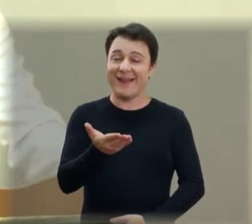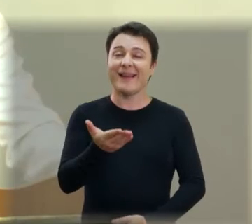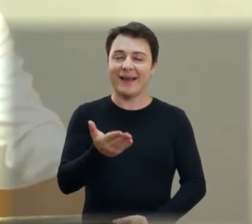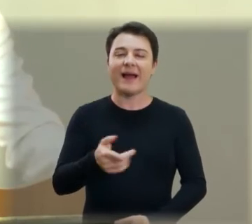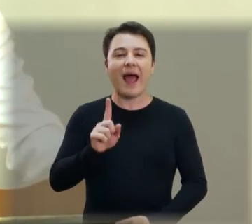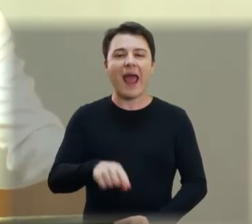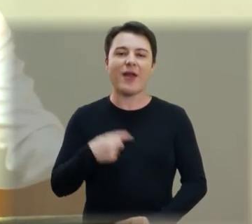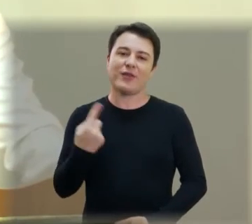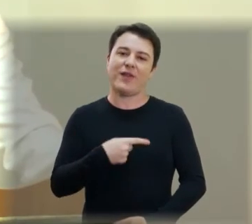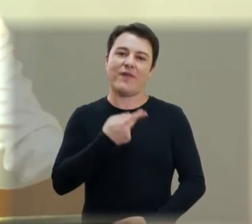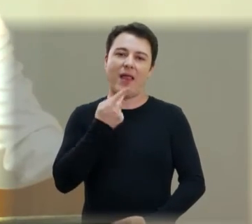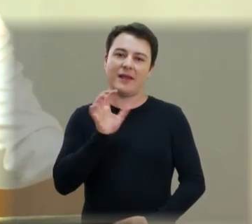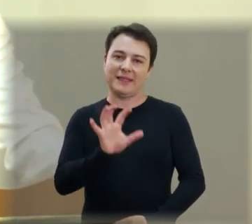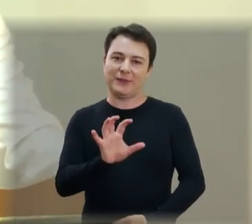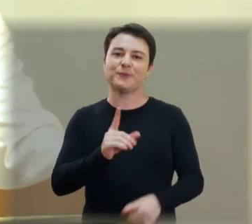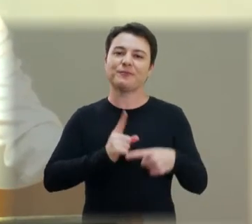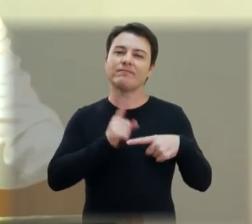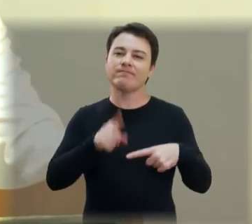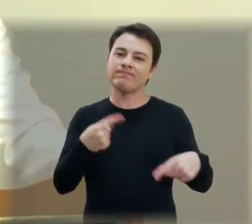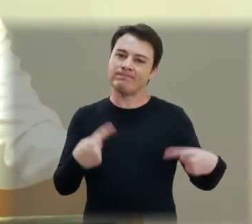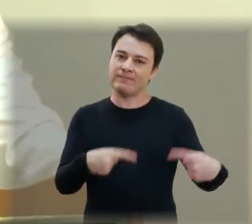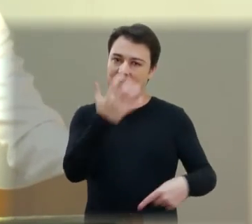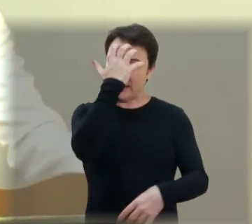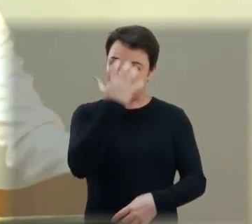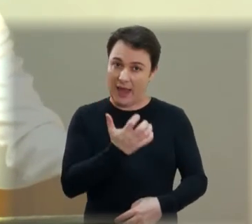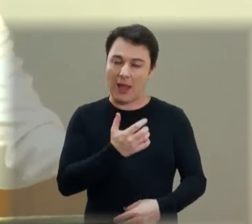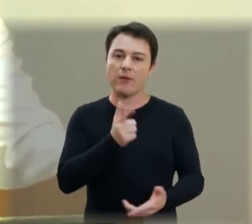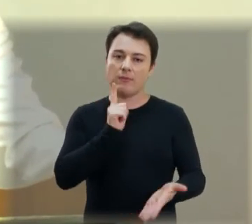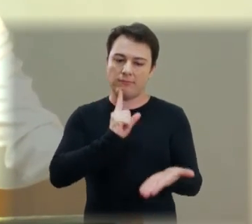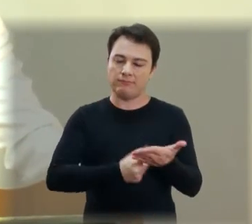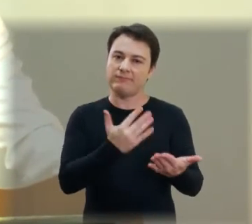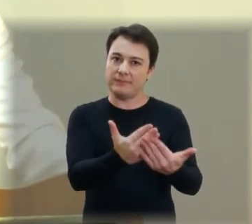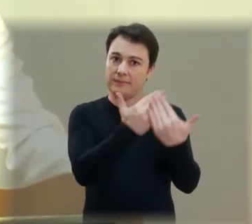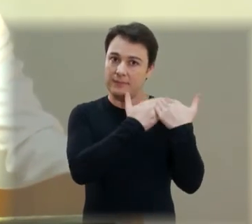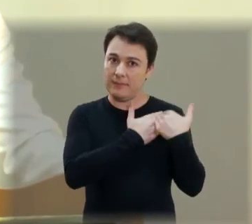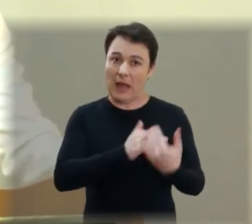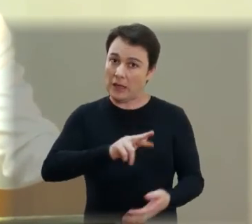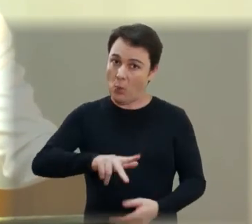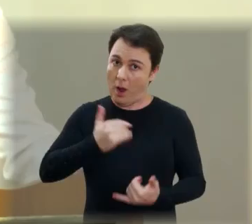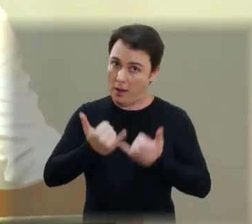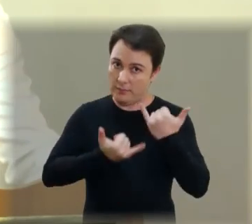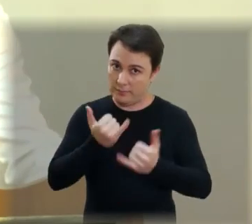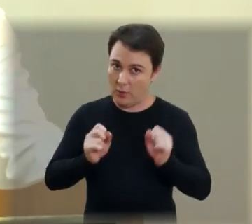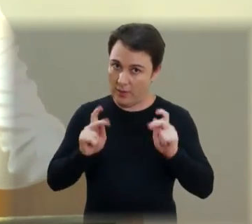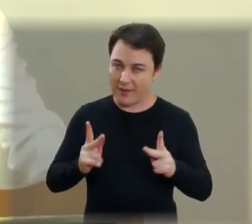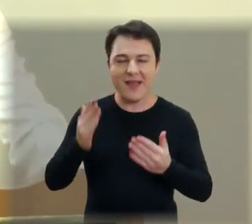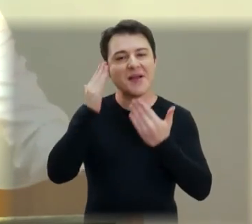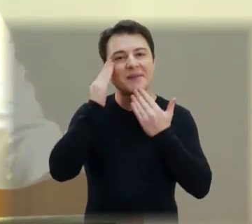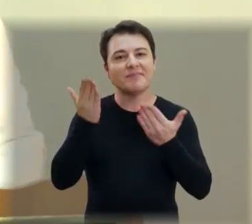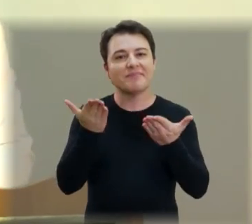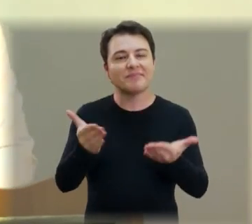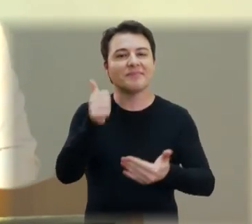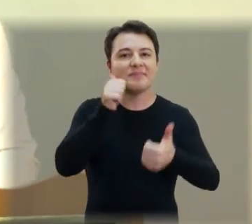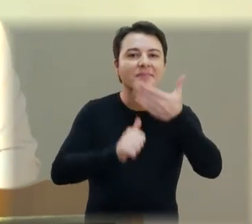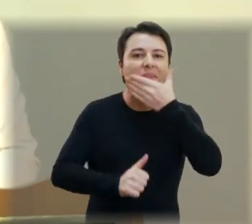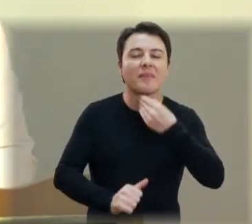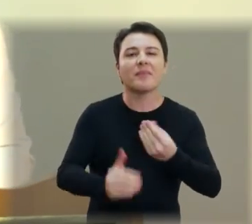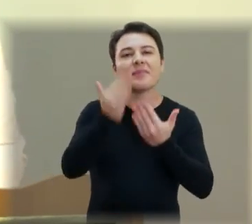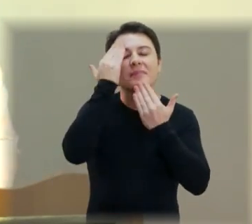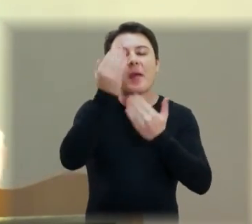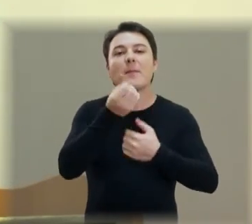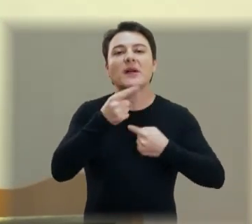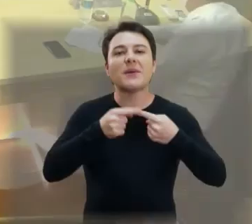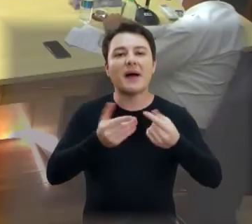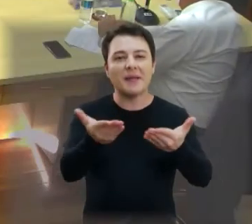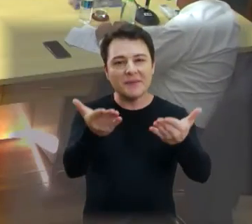e é disso que nós estamos falando, uma política séria, competente e dinâmica, não de brincadeira. Muito obrigada a todos e todas, e uma ótima semana